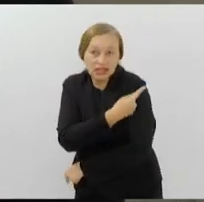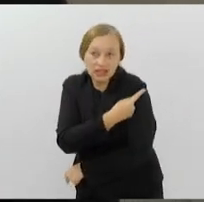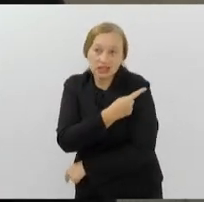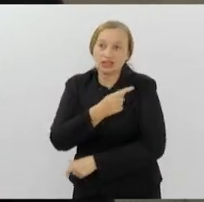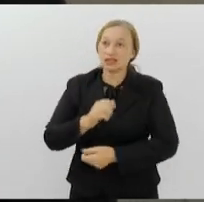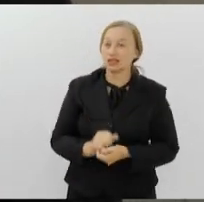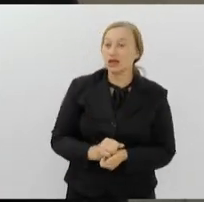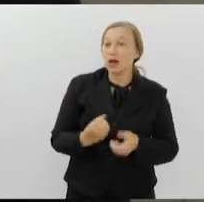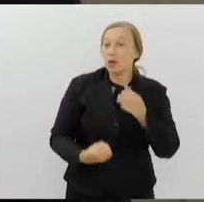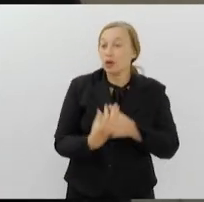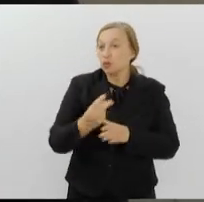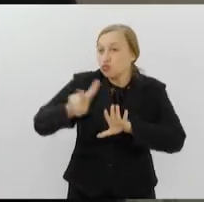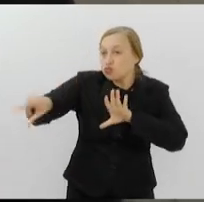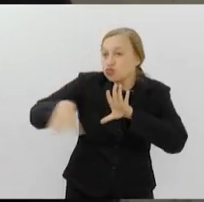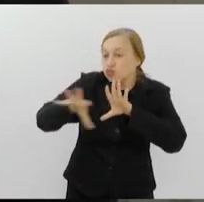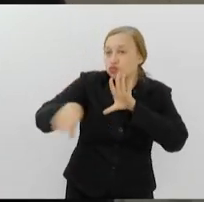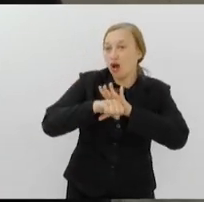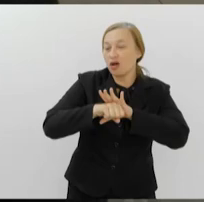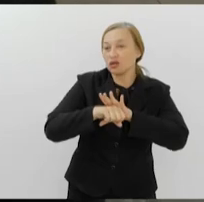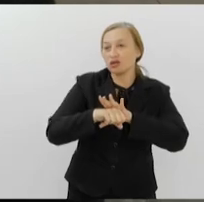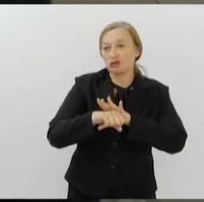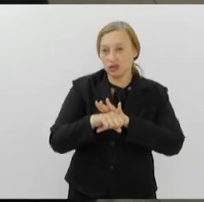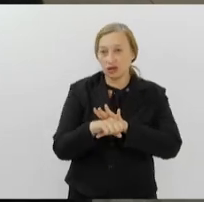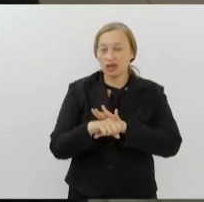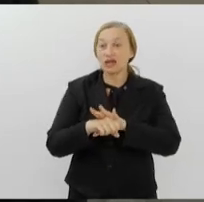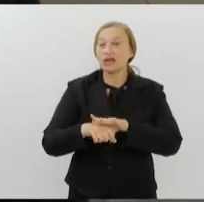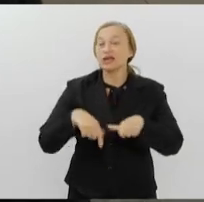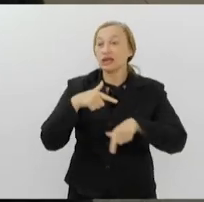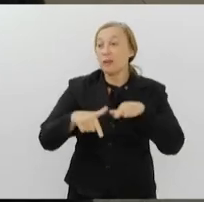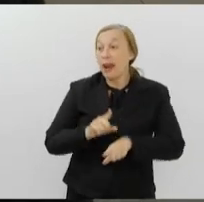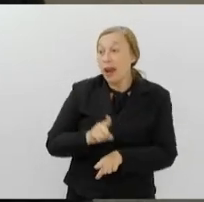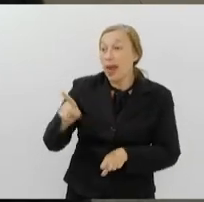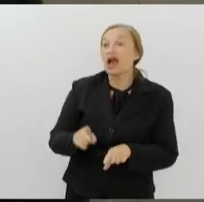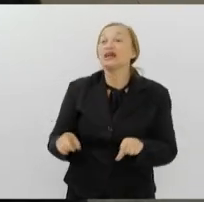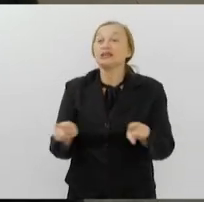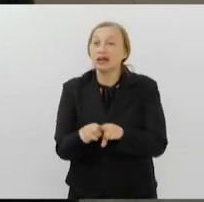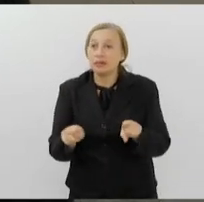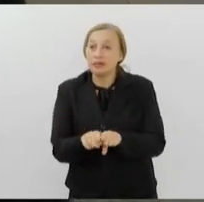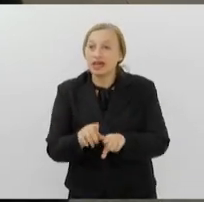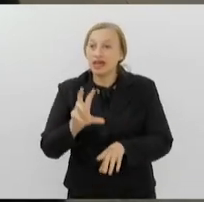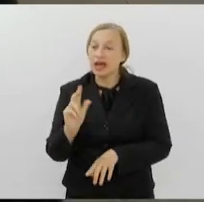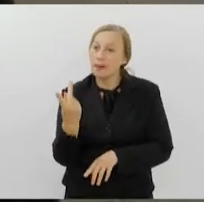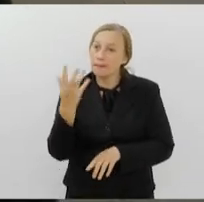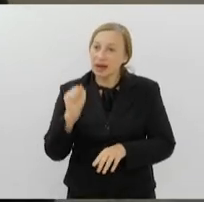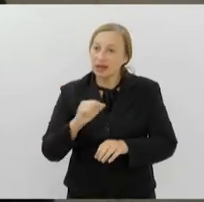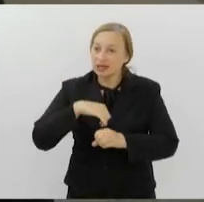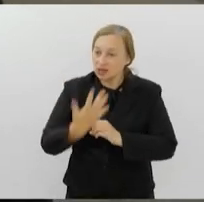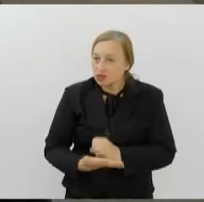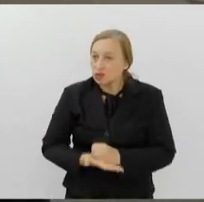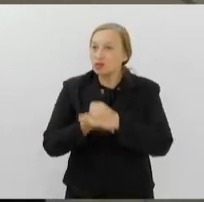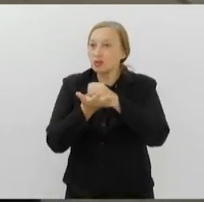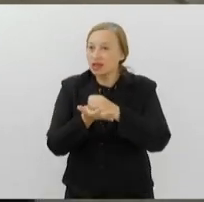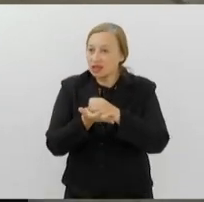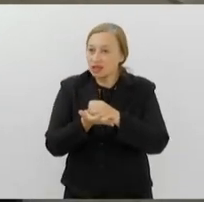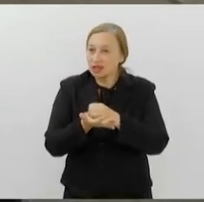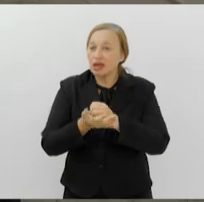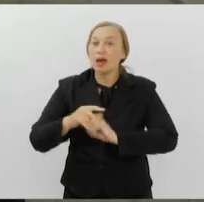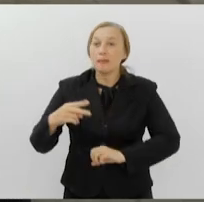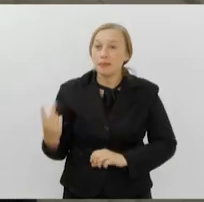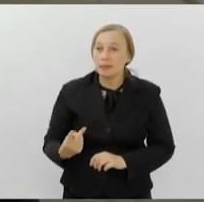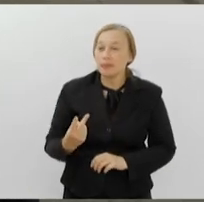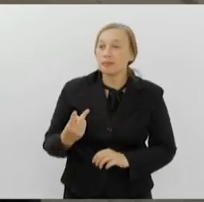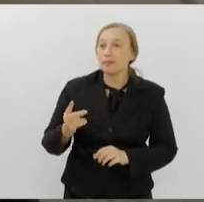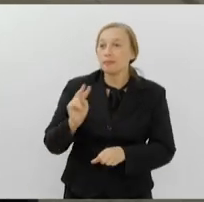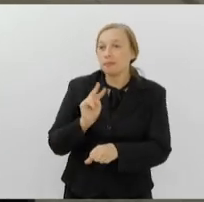produções de audiovisual para os profissionais que trabalham lá, tem também campanha de sustentabilidade, conservação e preservação do meio ambiente.